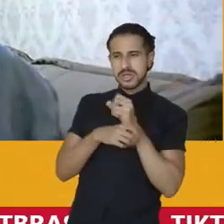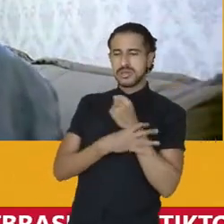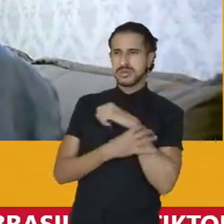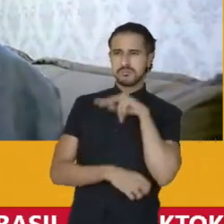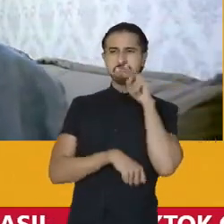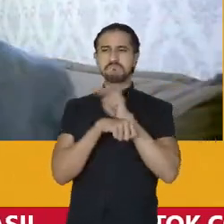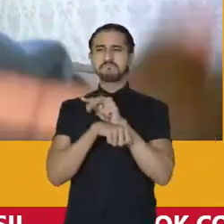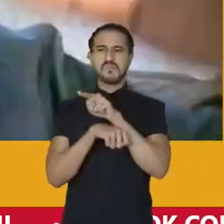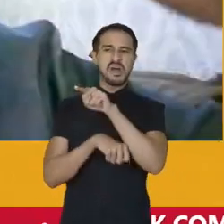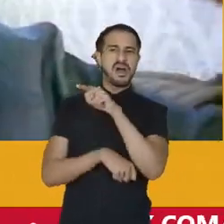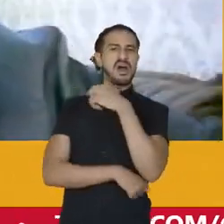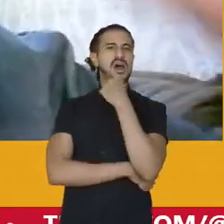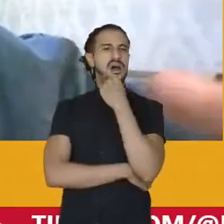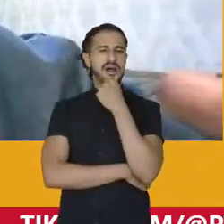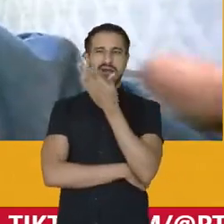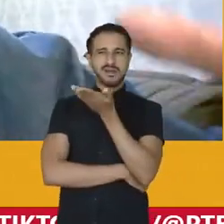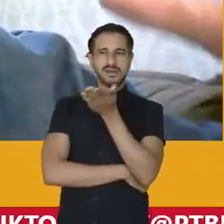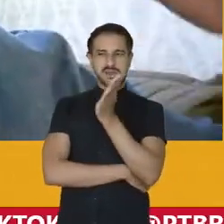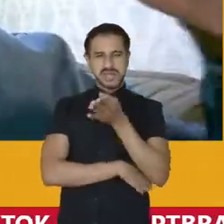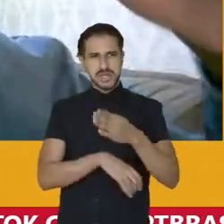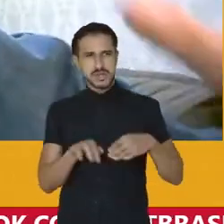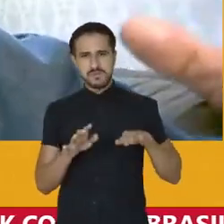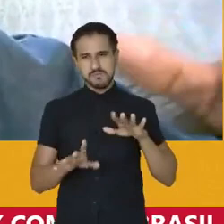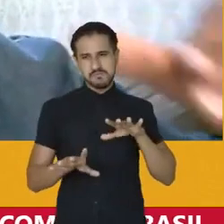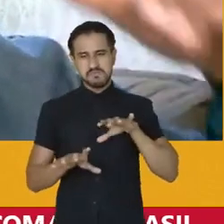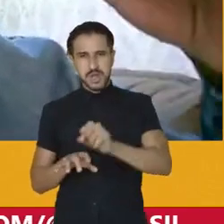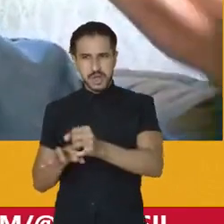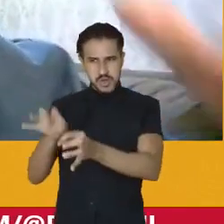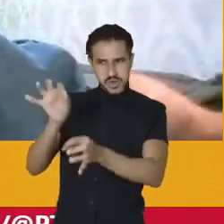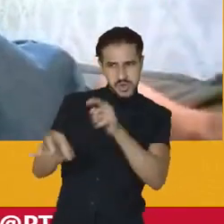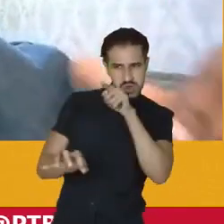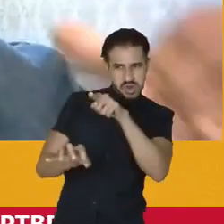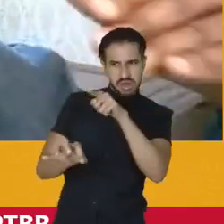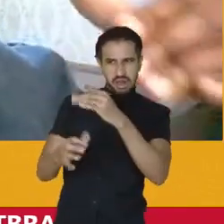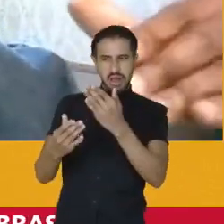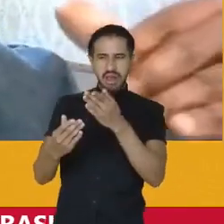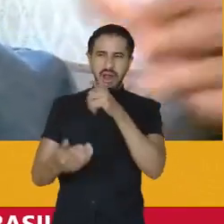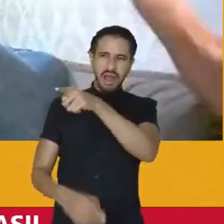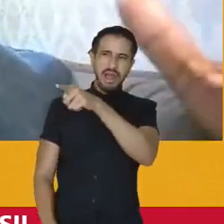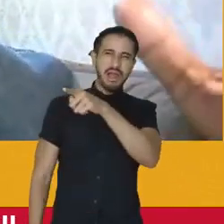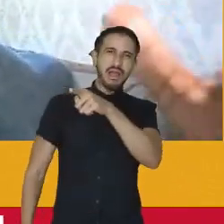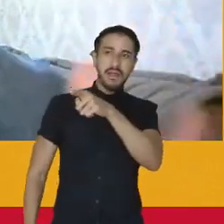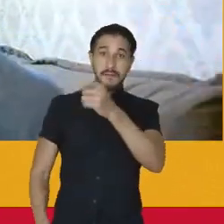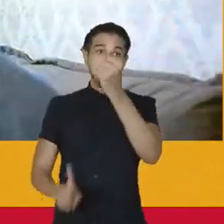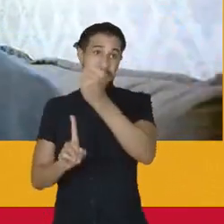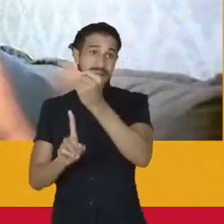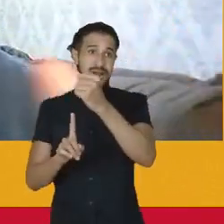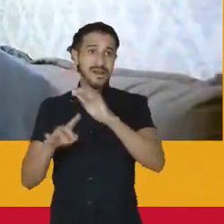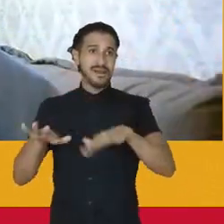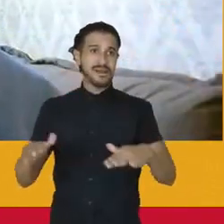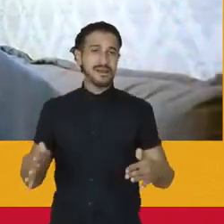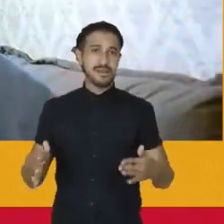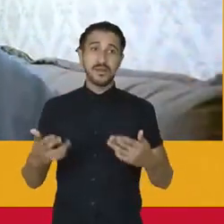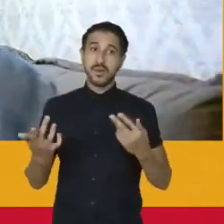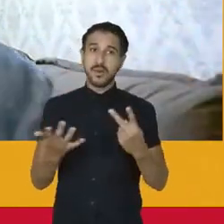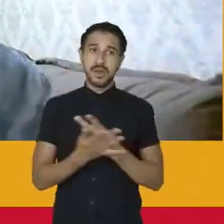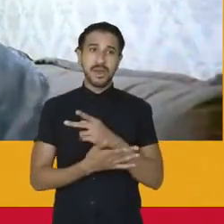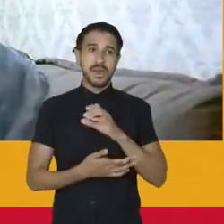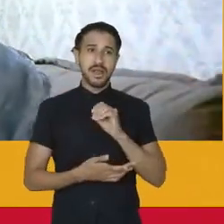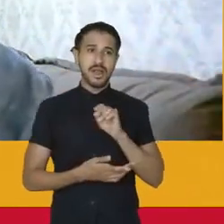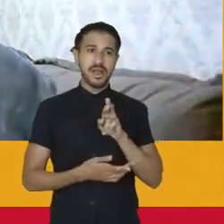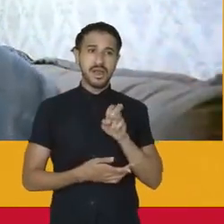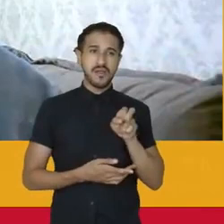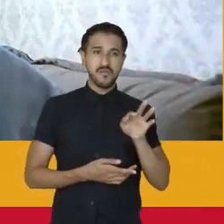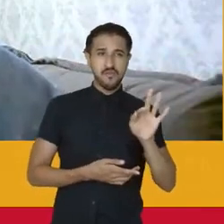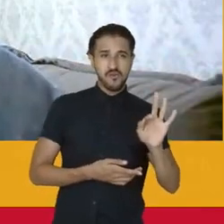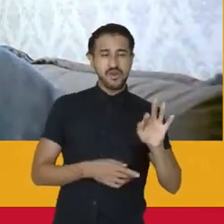situação em que ele já chega, julga, condena e, o pior, mata. Assim foi no Carrefour, assim